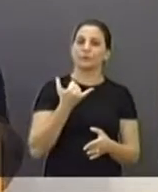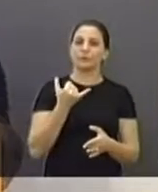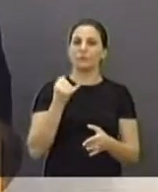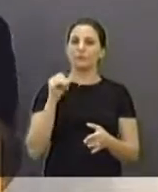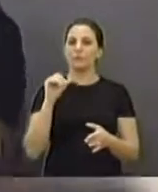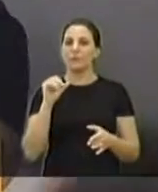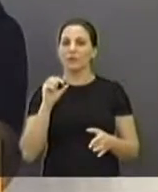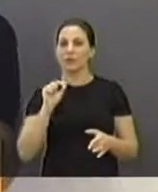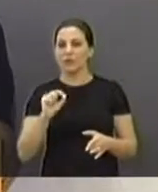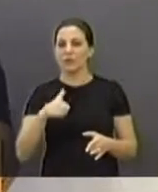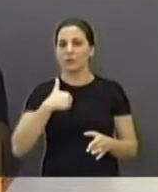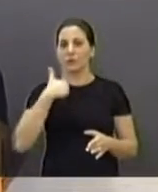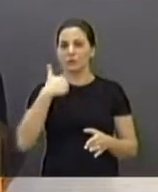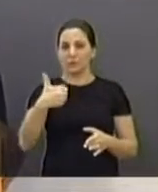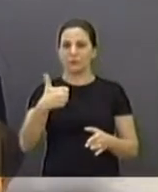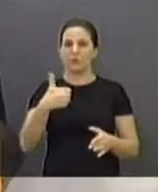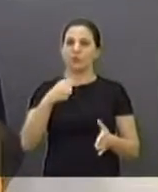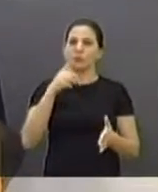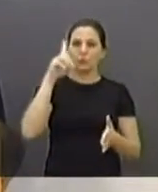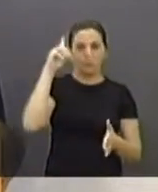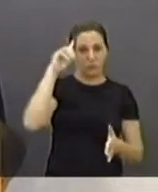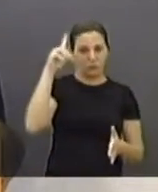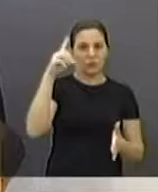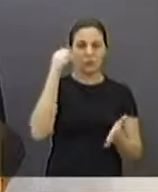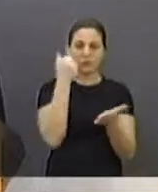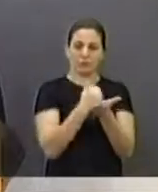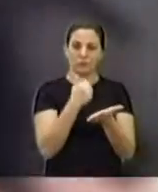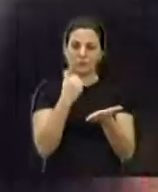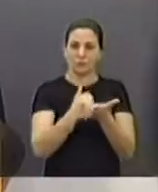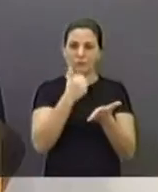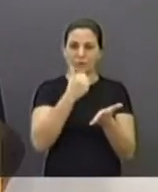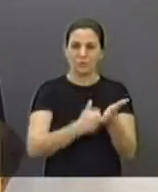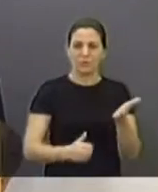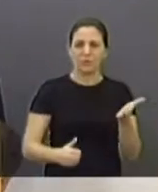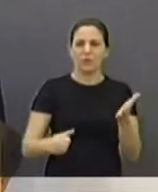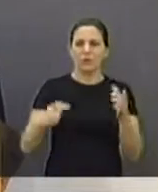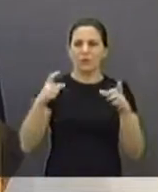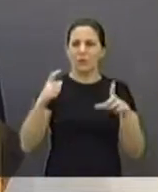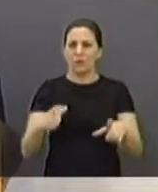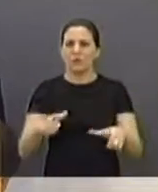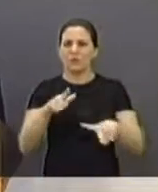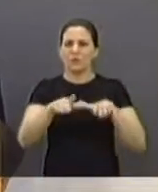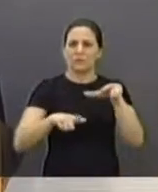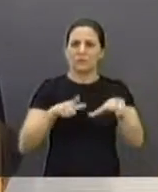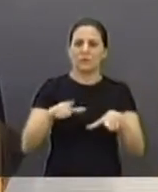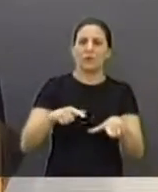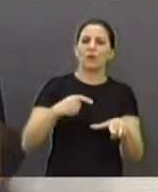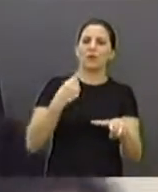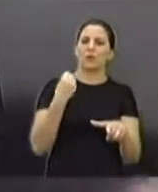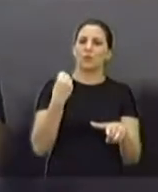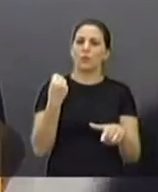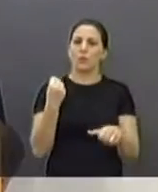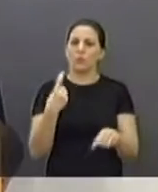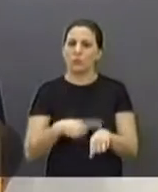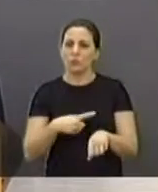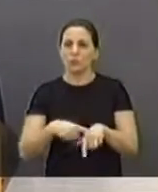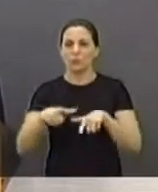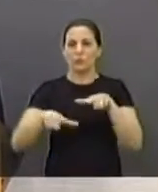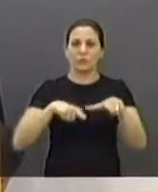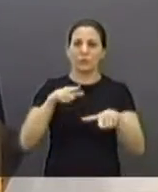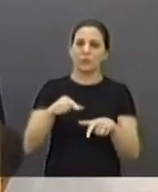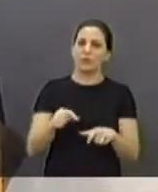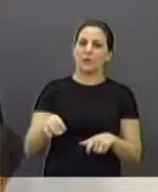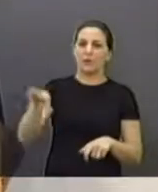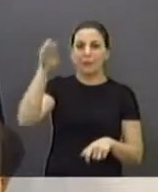caso positivo, esclarecimento sobre a data da contratação, o cargo ocupado, a carga horária desempenhada,